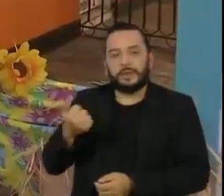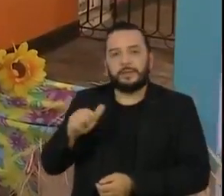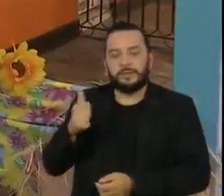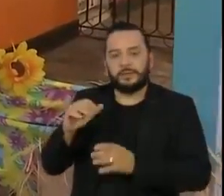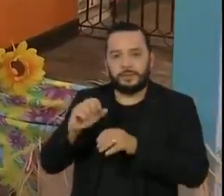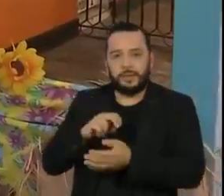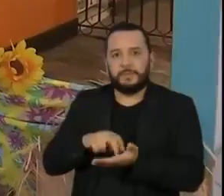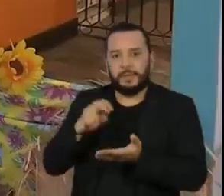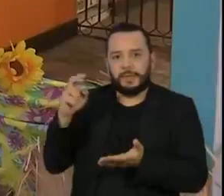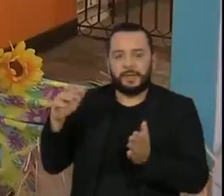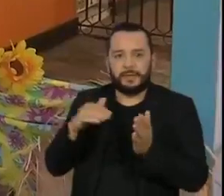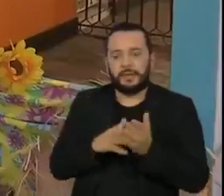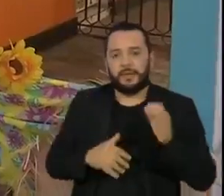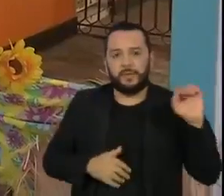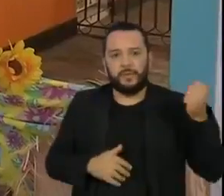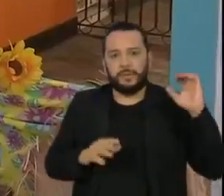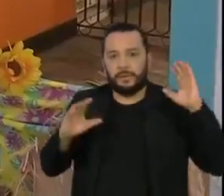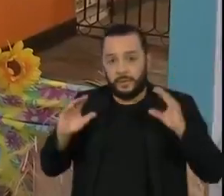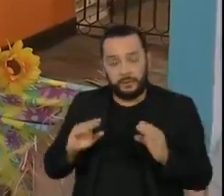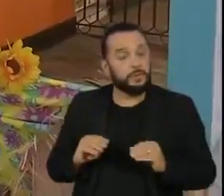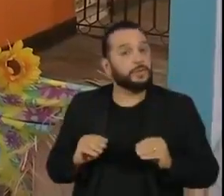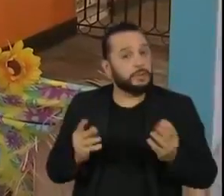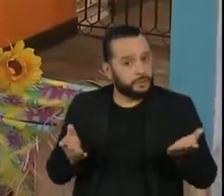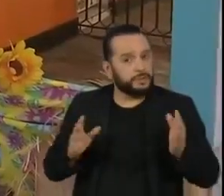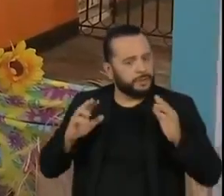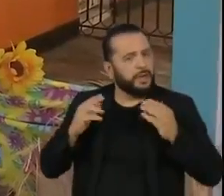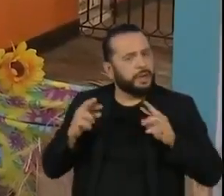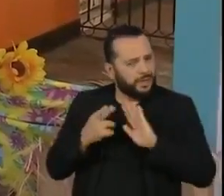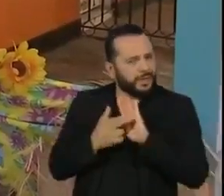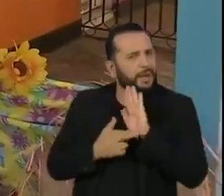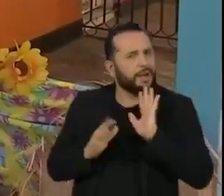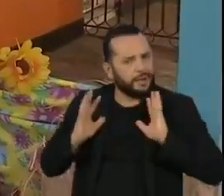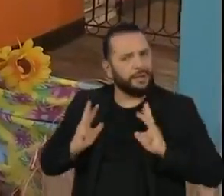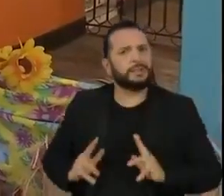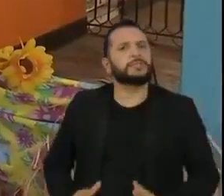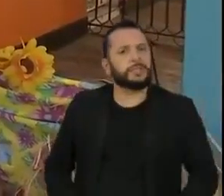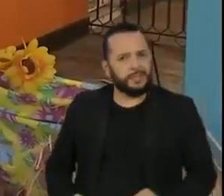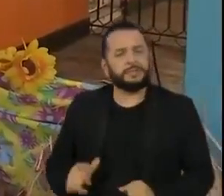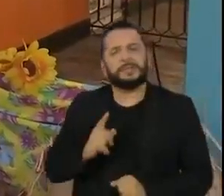11 da manhã até as 8 horas da noite, claro, com todos os protocolos de segurança sendo seguidos. Obrigado.